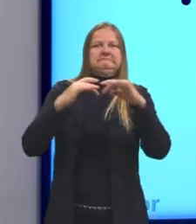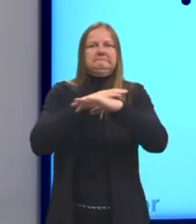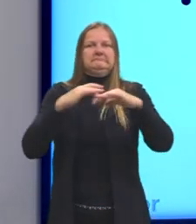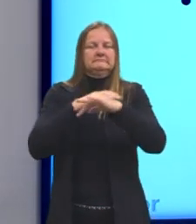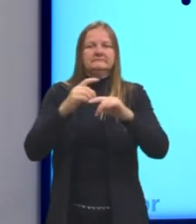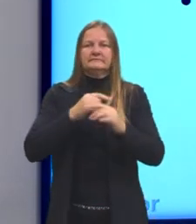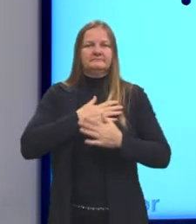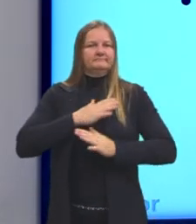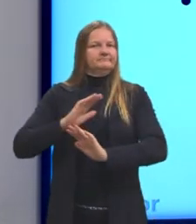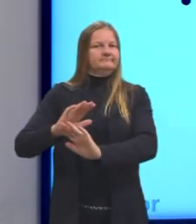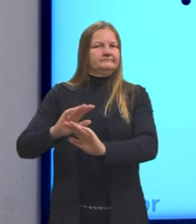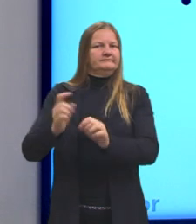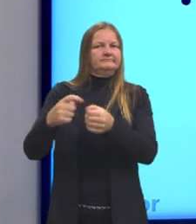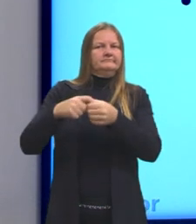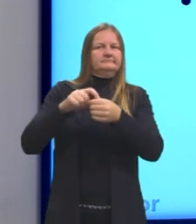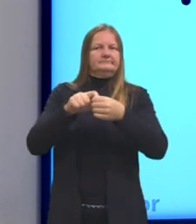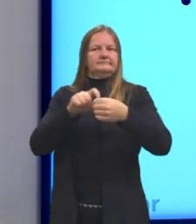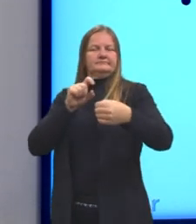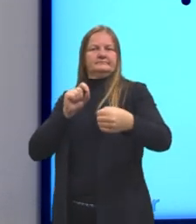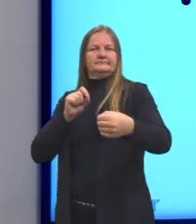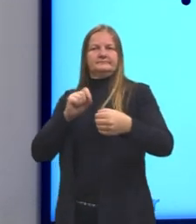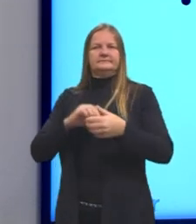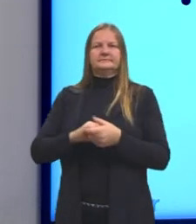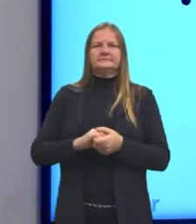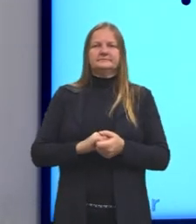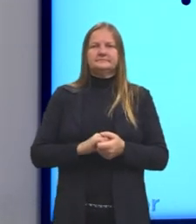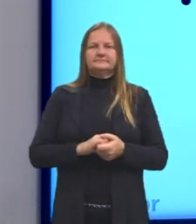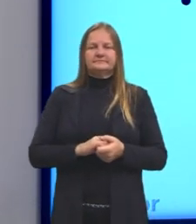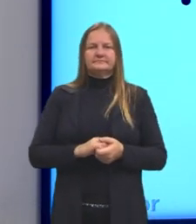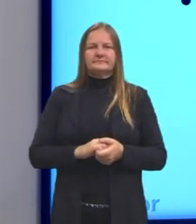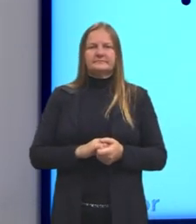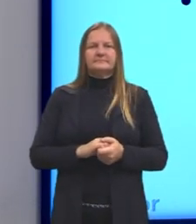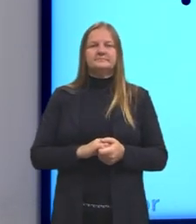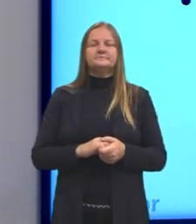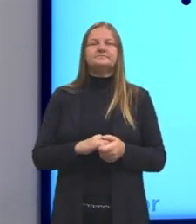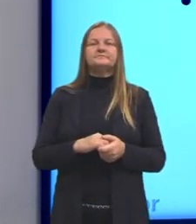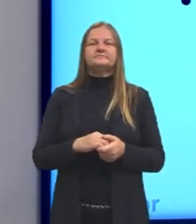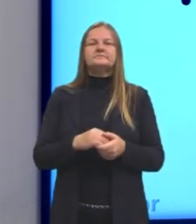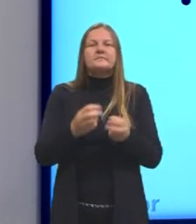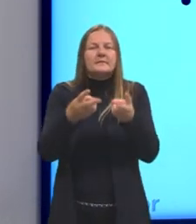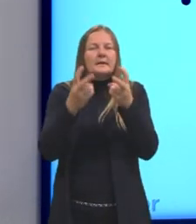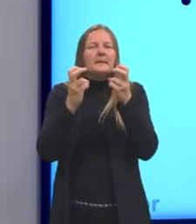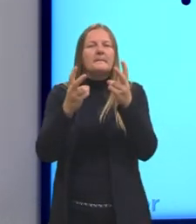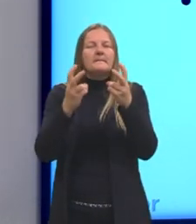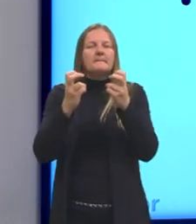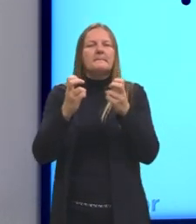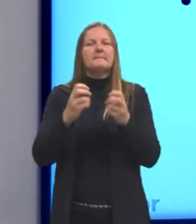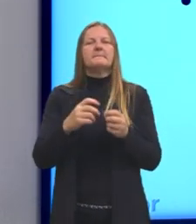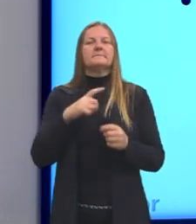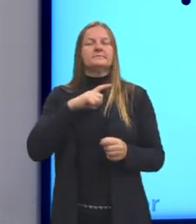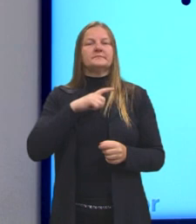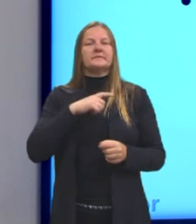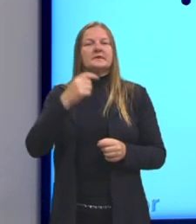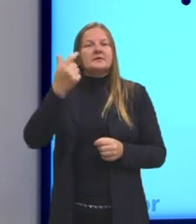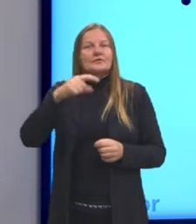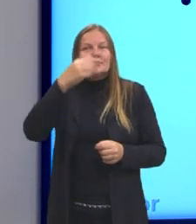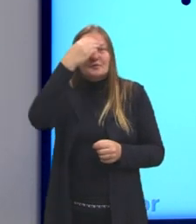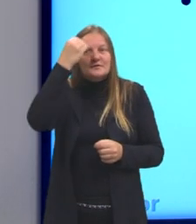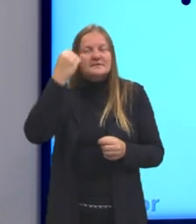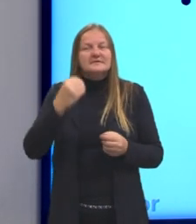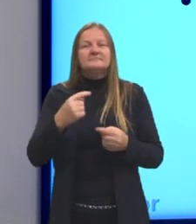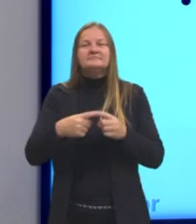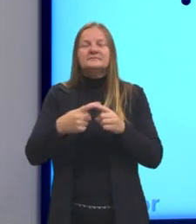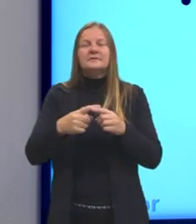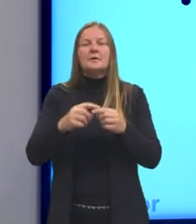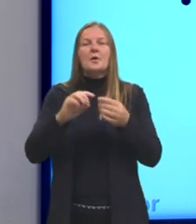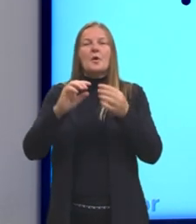centros urbanos. Eles querem viver em meio à natureza. Notem que eu estou repetindo bastante para vocês não esquecerem. Modelo